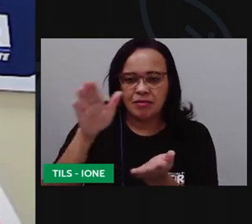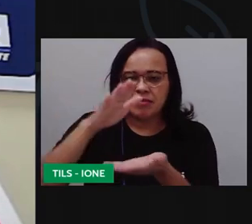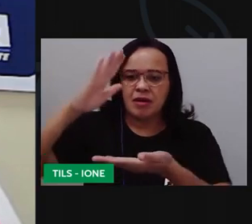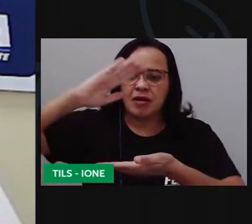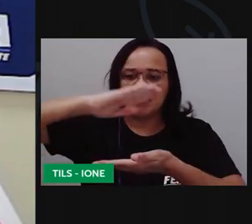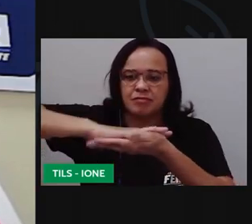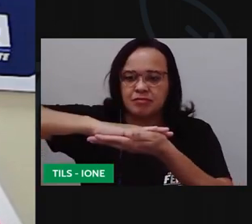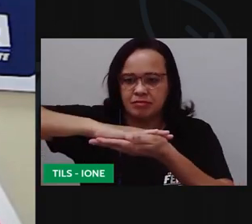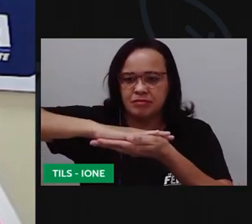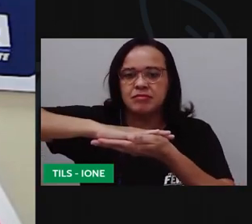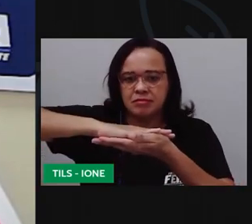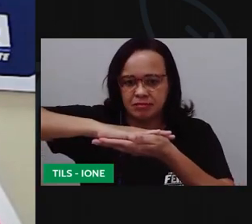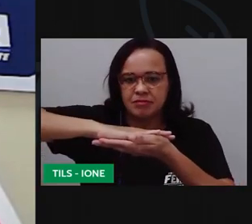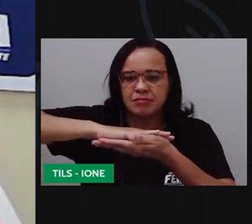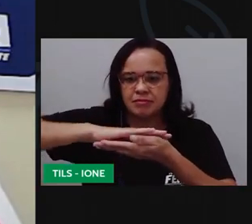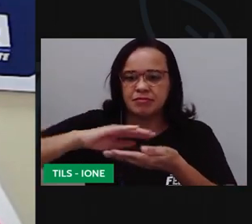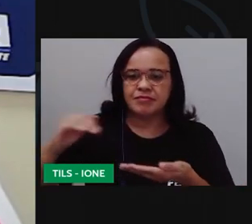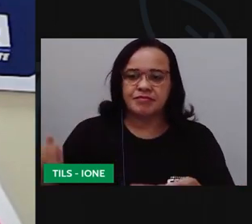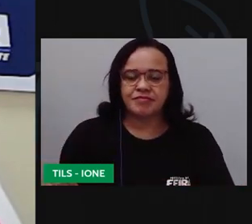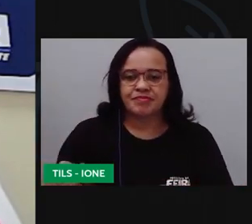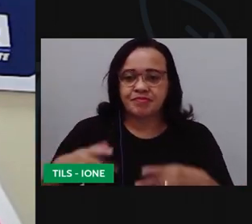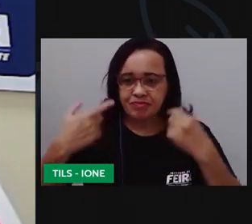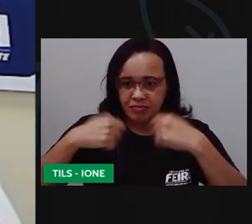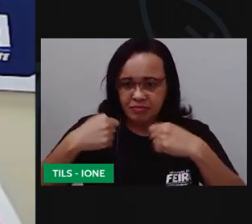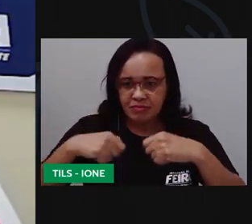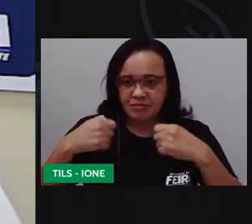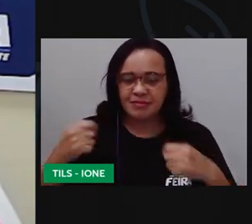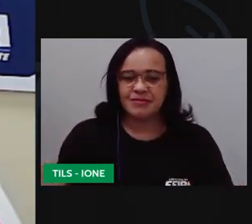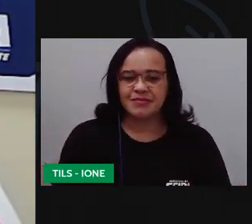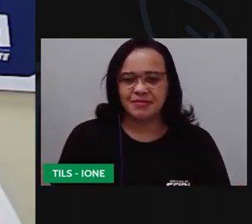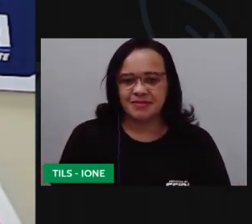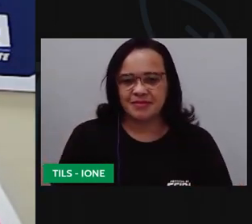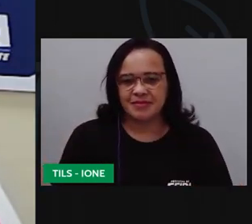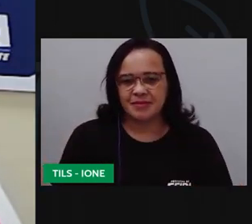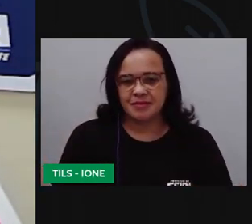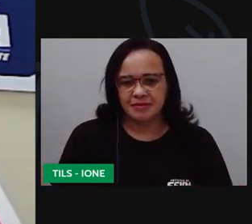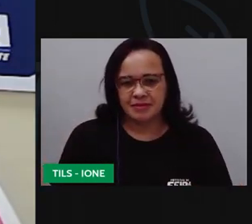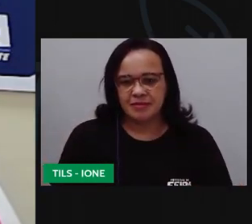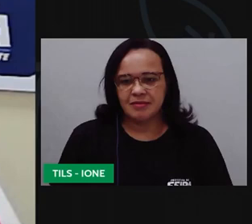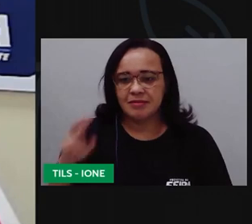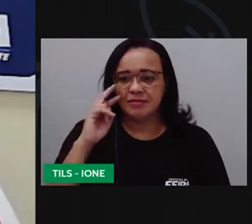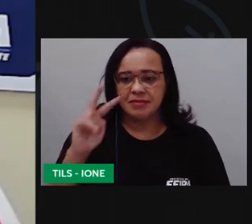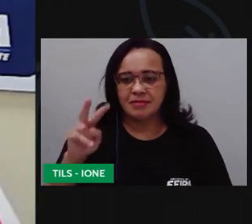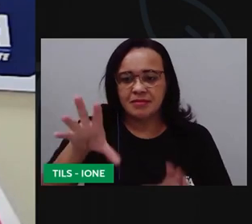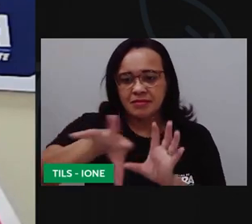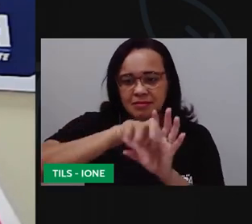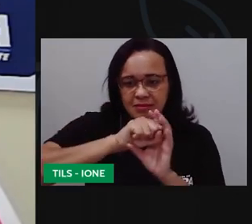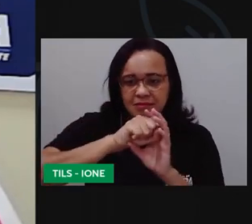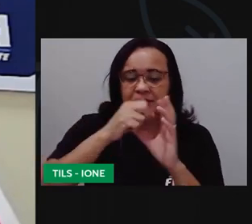olha fechei vou pegar mais um pedaço aqui também ó